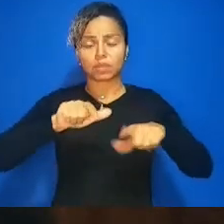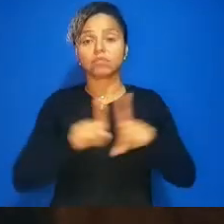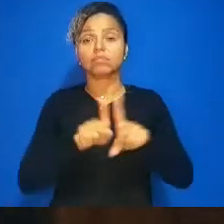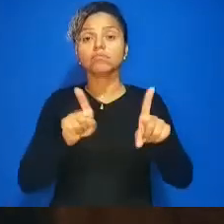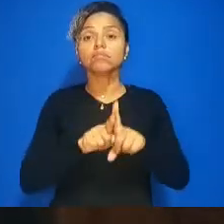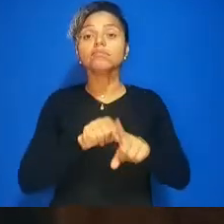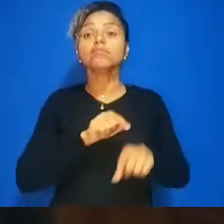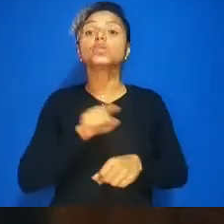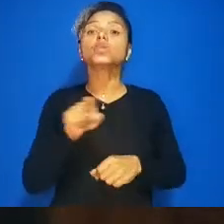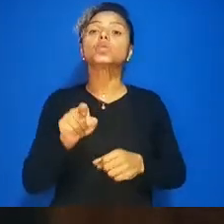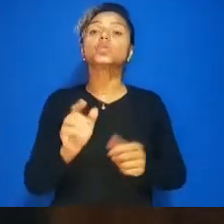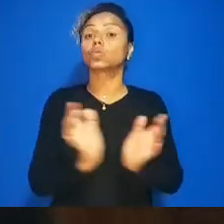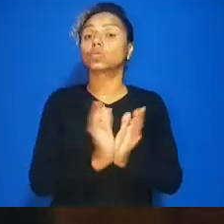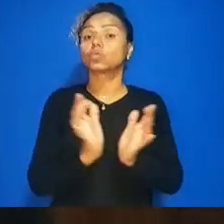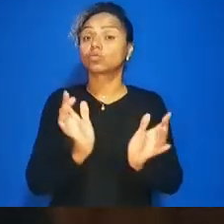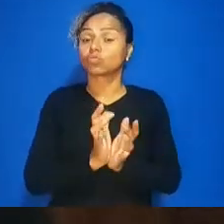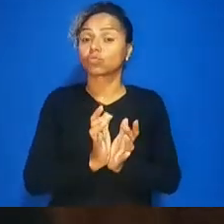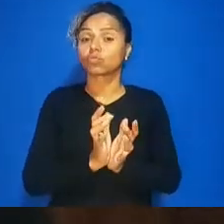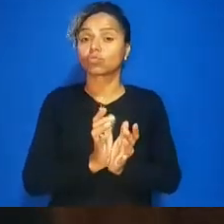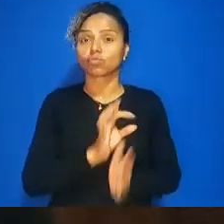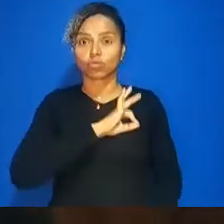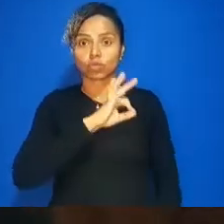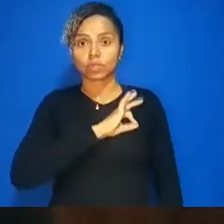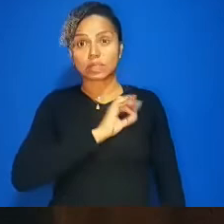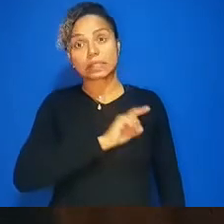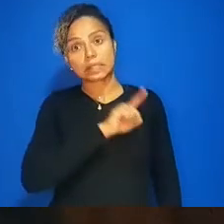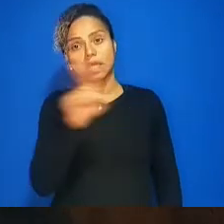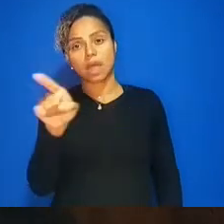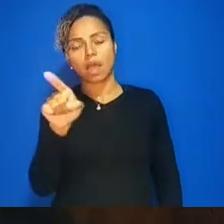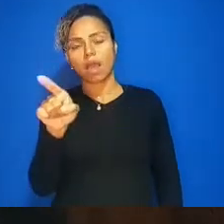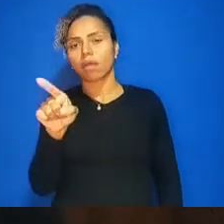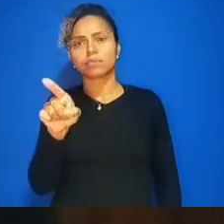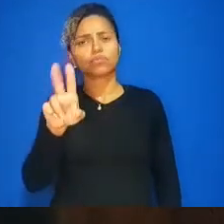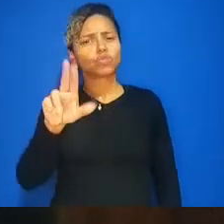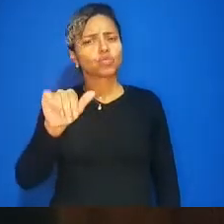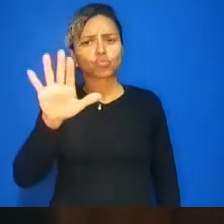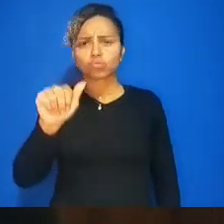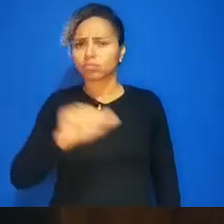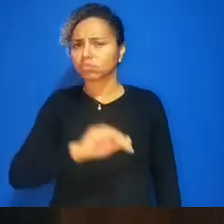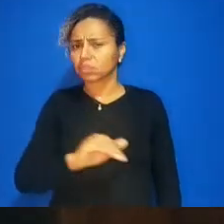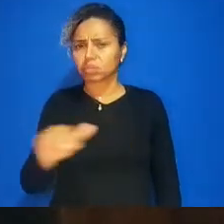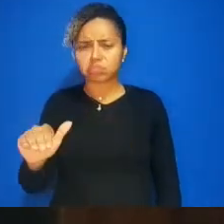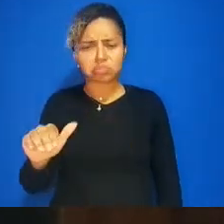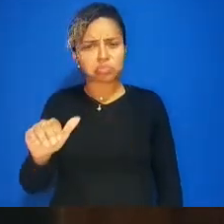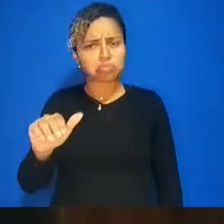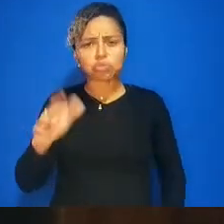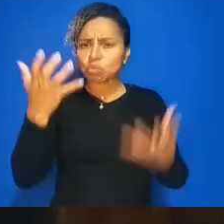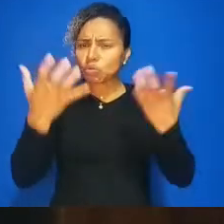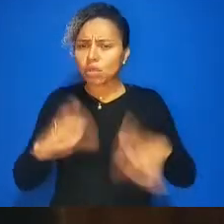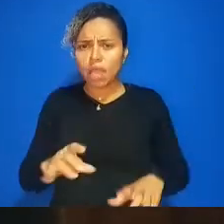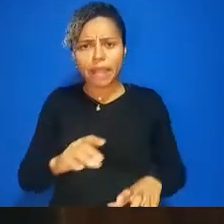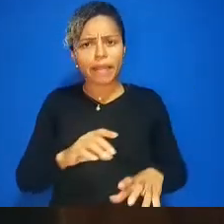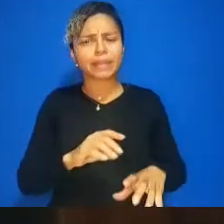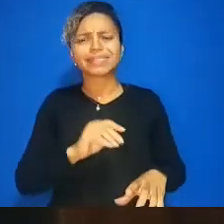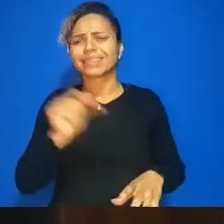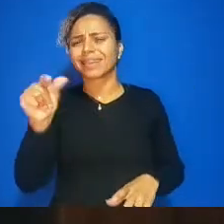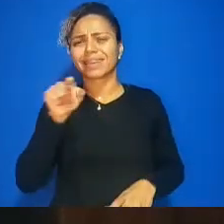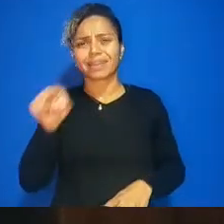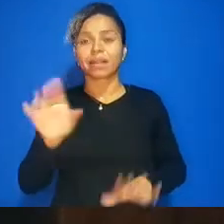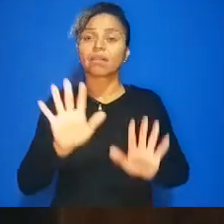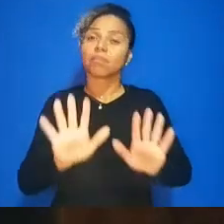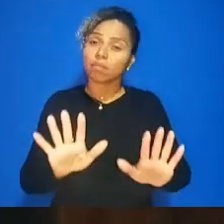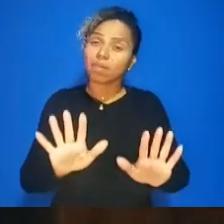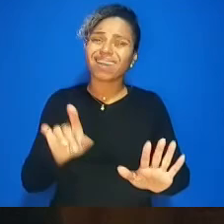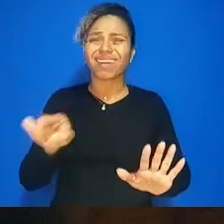policiais que lá se encontram em momento algum querem sair do local porém o local é inviável